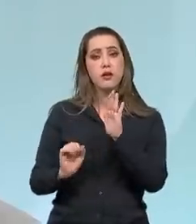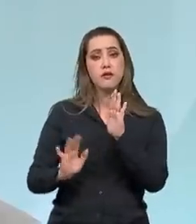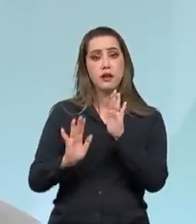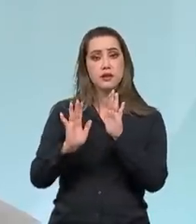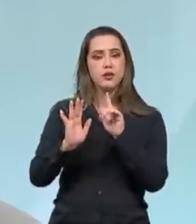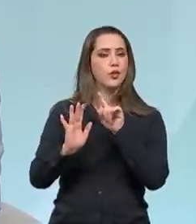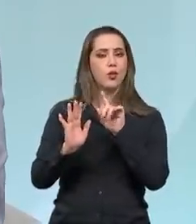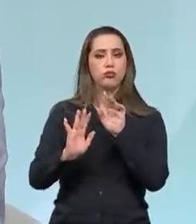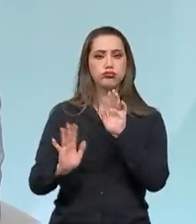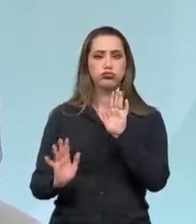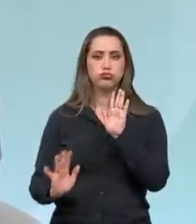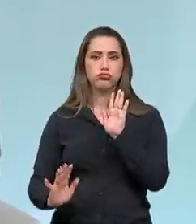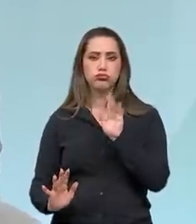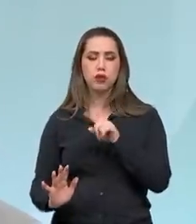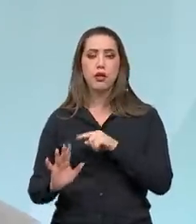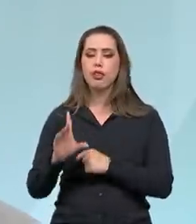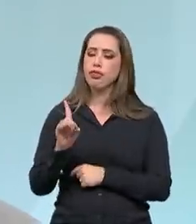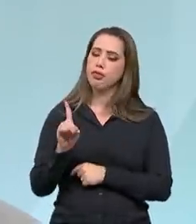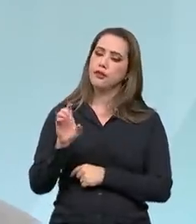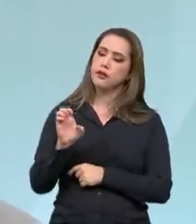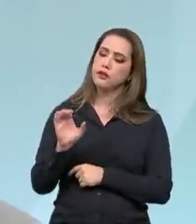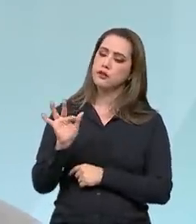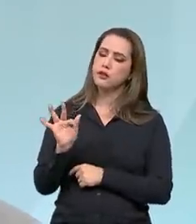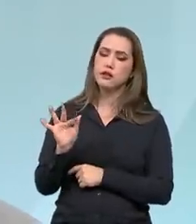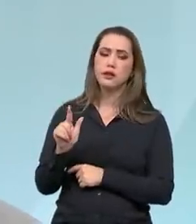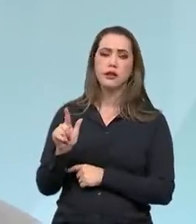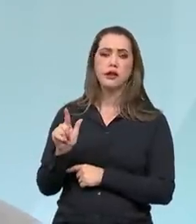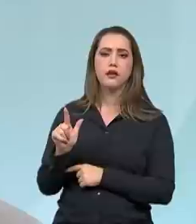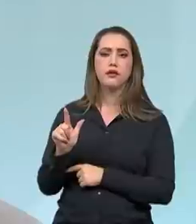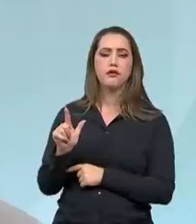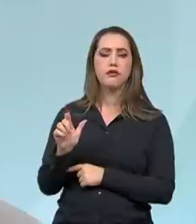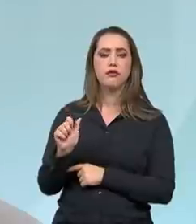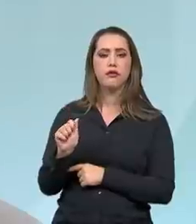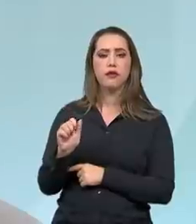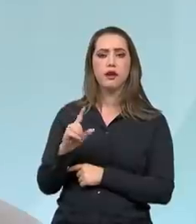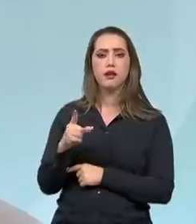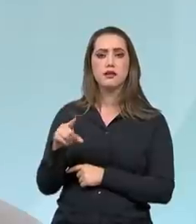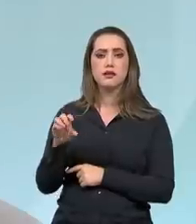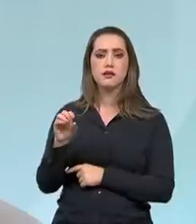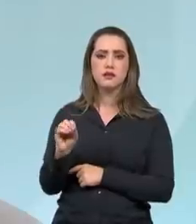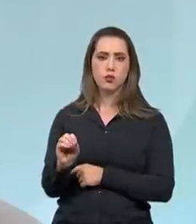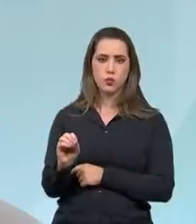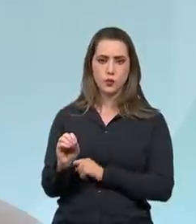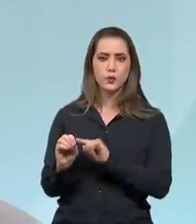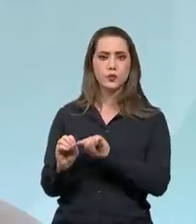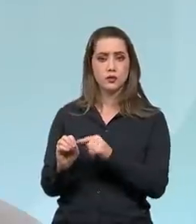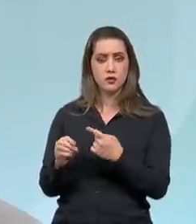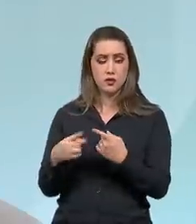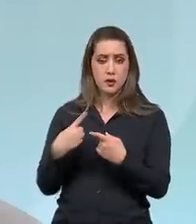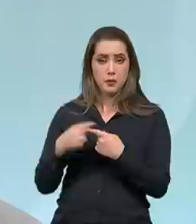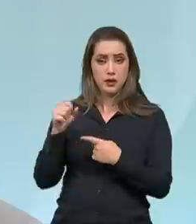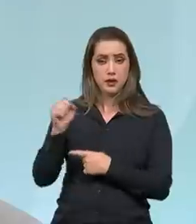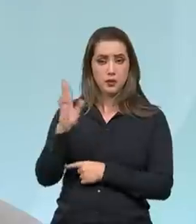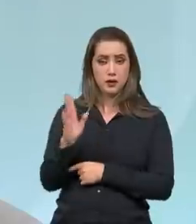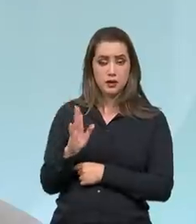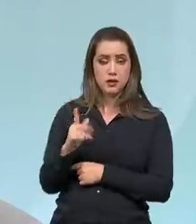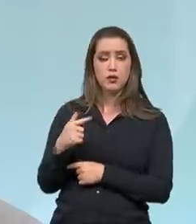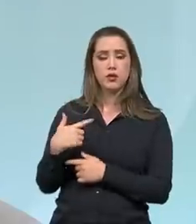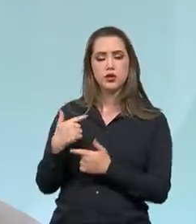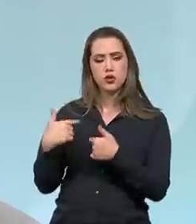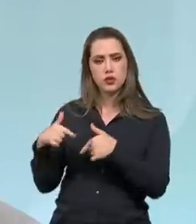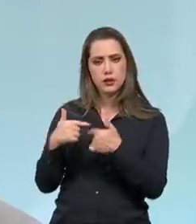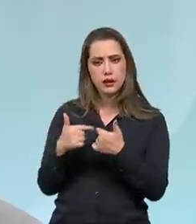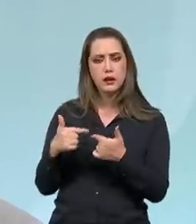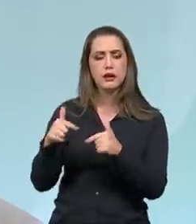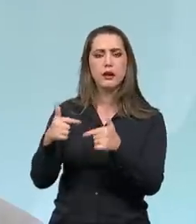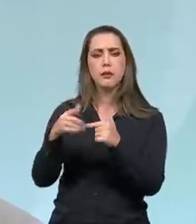questão da inflação é um problema lá fora. Aqui no Brasil, nós estamos combatendo isso de frente. O que mudou foi a forma